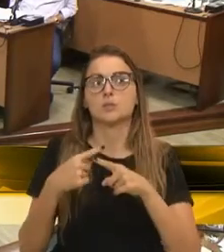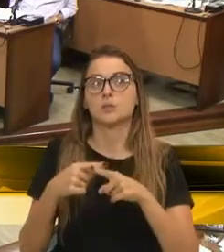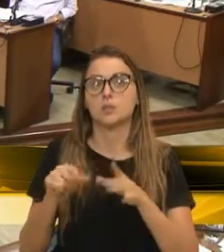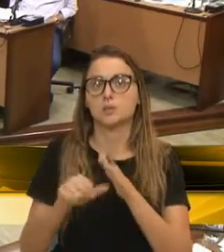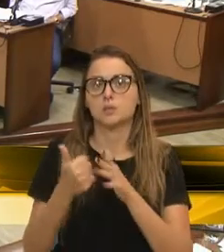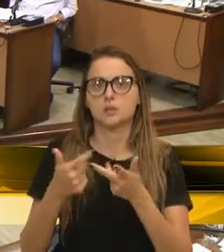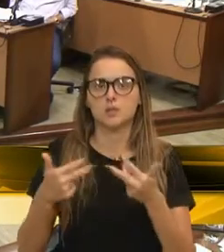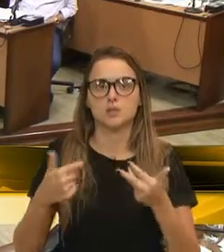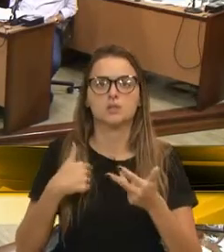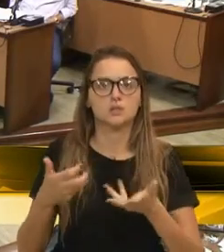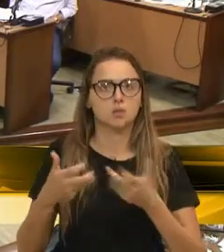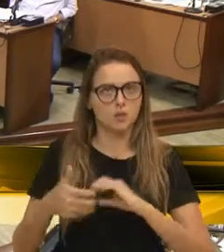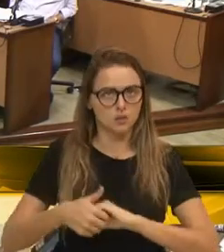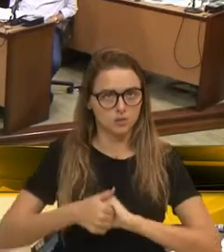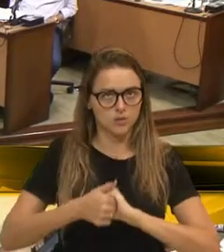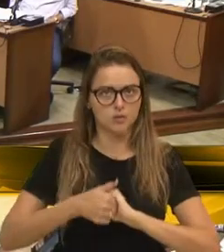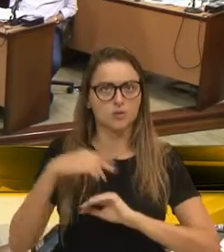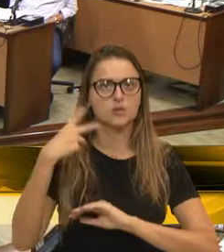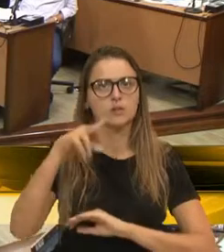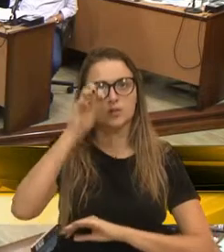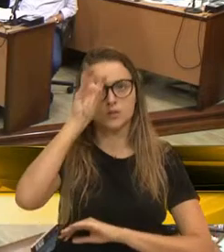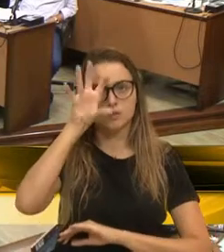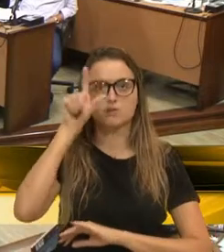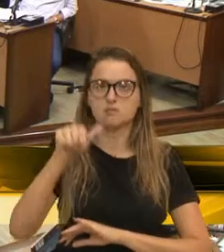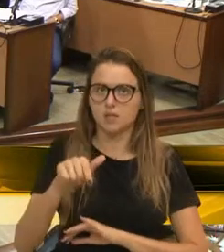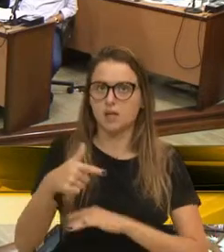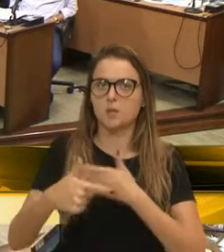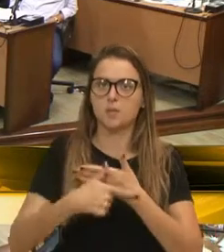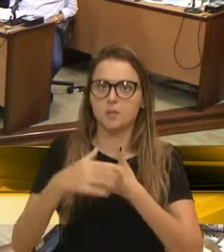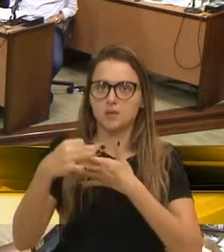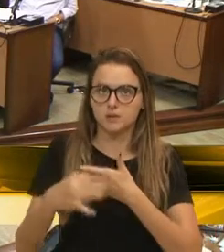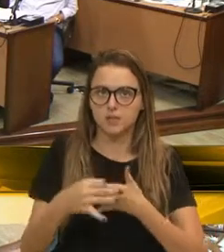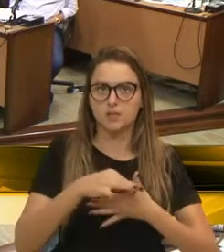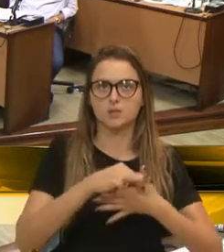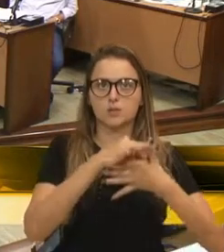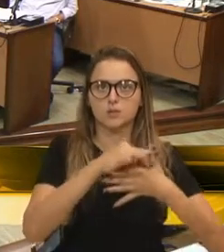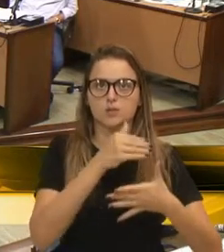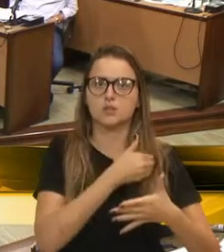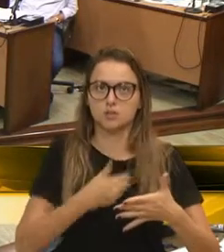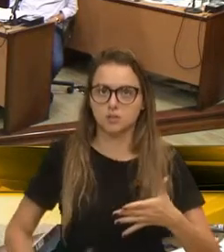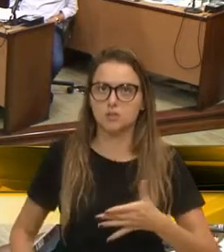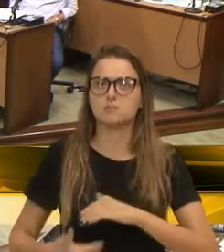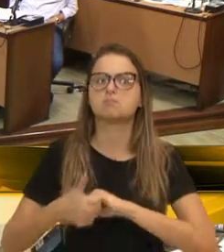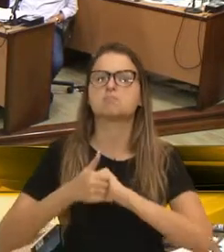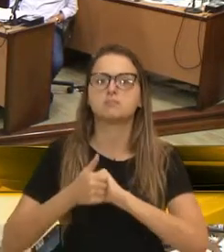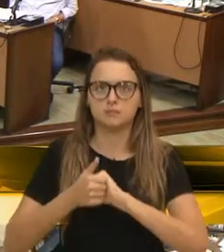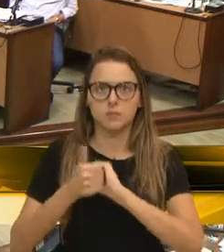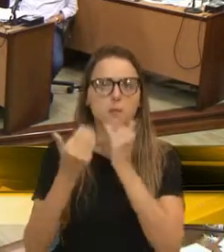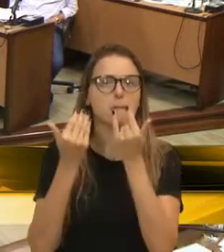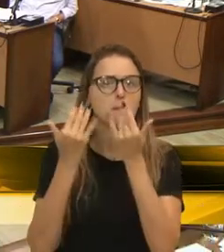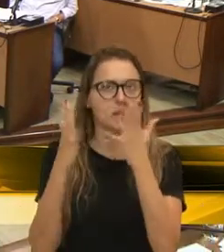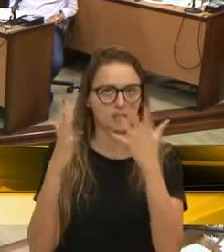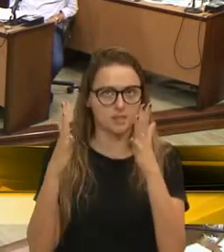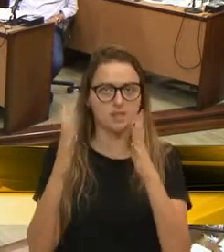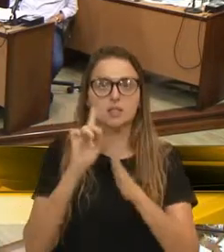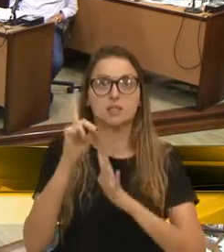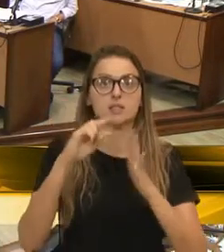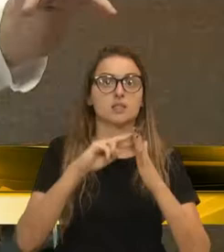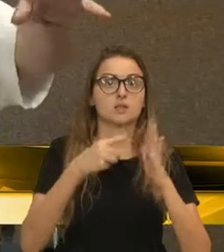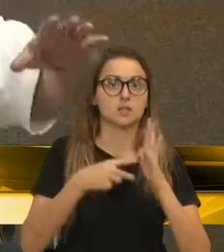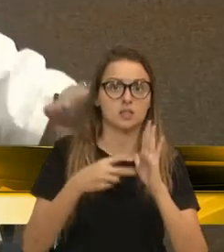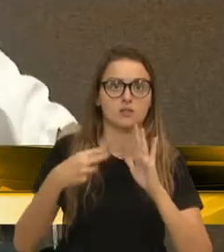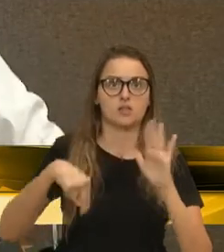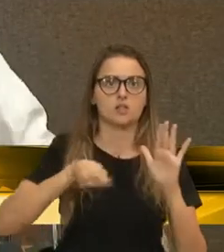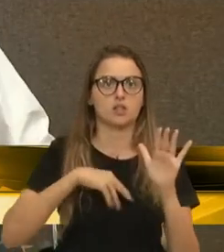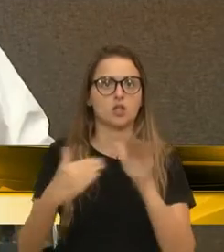cumprimentar o vereador Fius. Esse é o papel da liderança mesmo do governo. Cumprimentos. Isso não significa dizer que nós